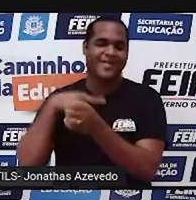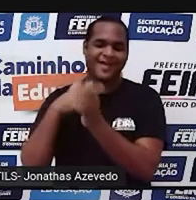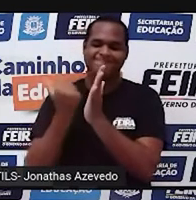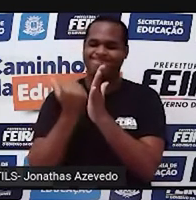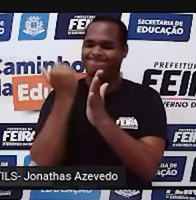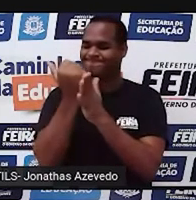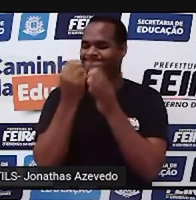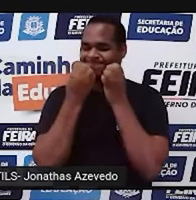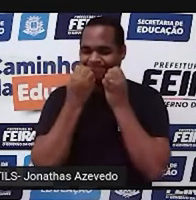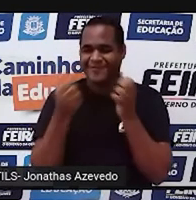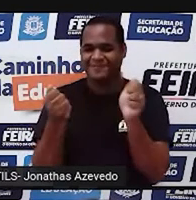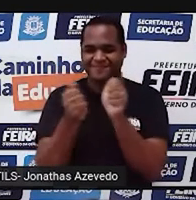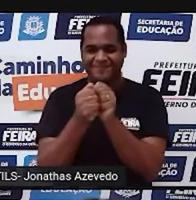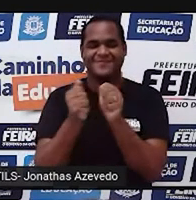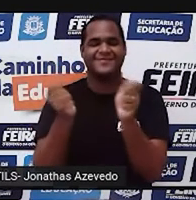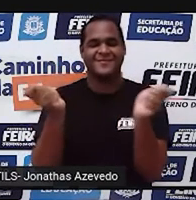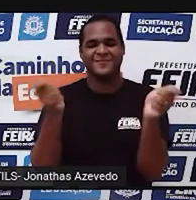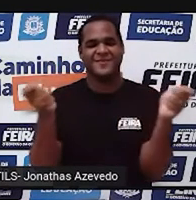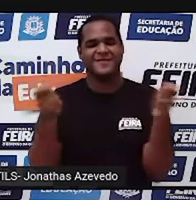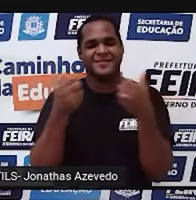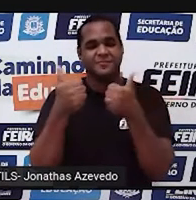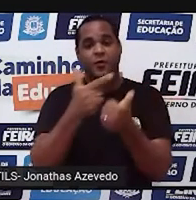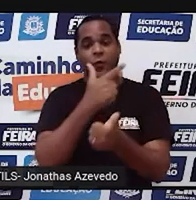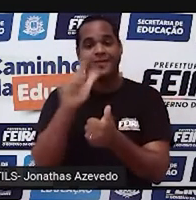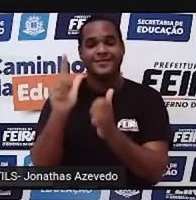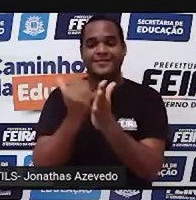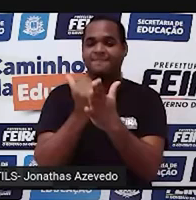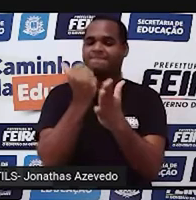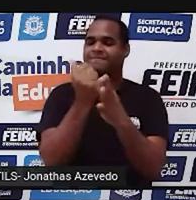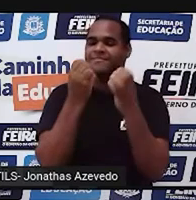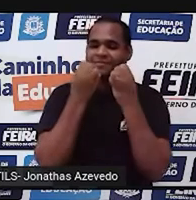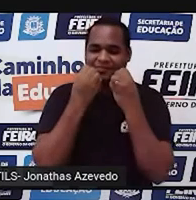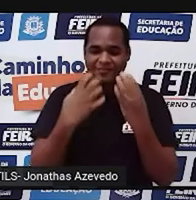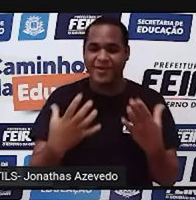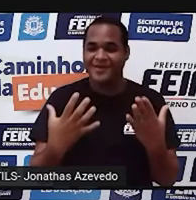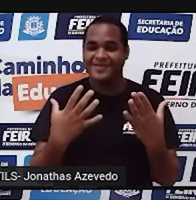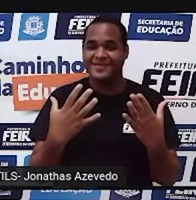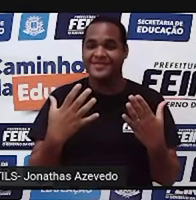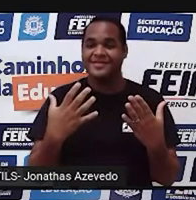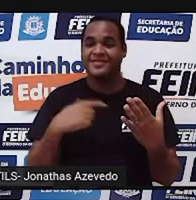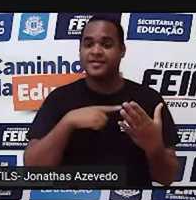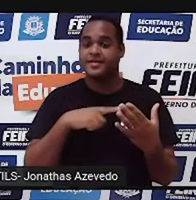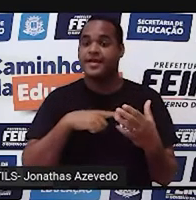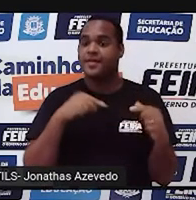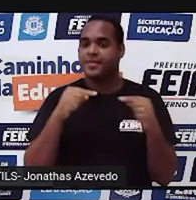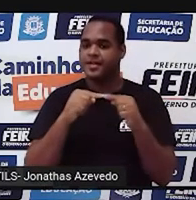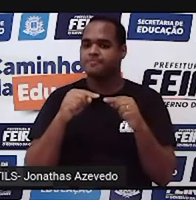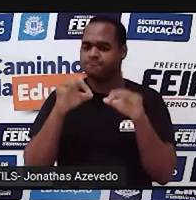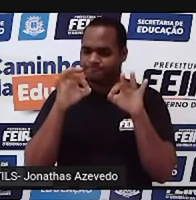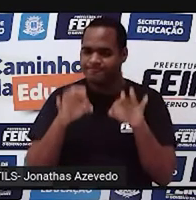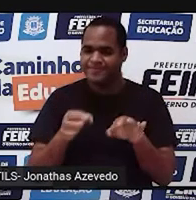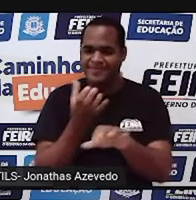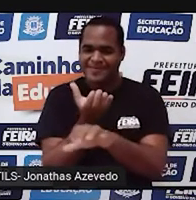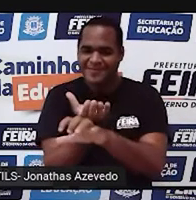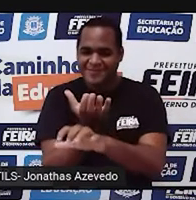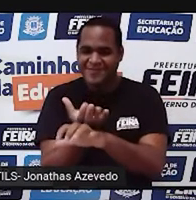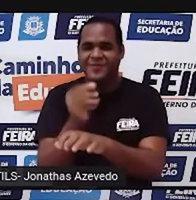vez, pois é, mais uma aula, aula dessa maravilhosa disciplina, a